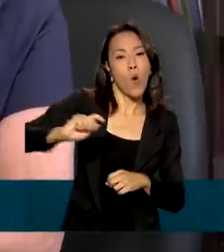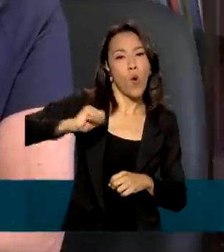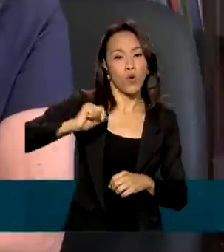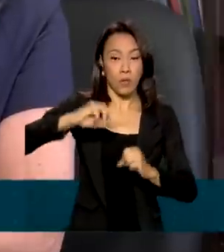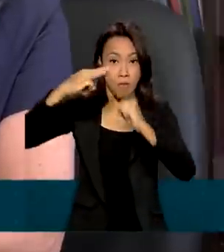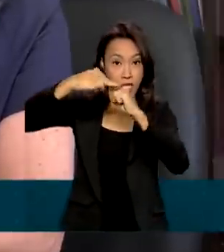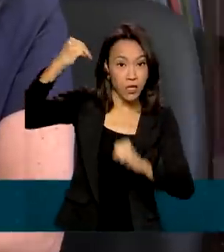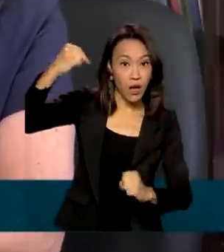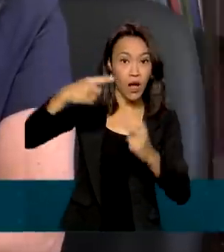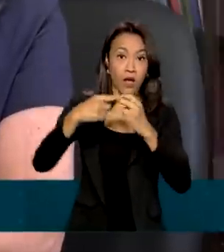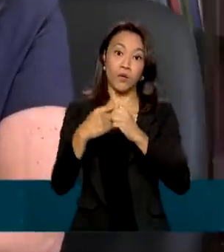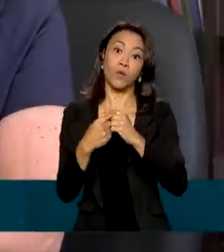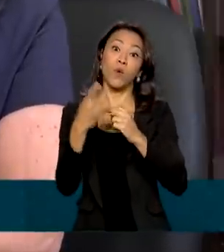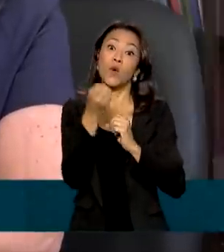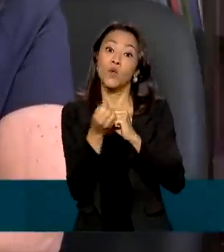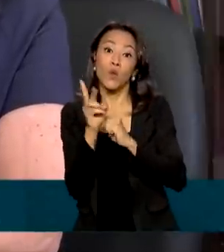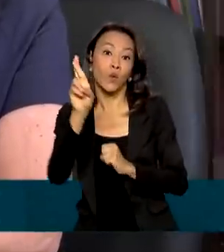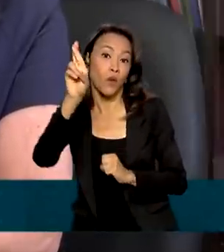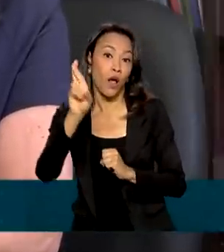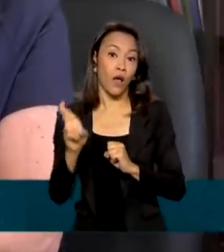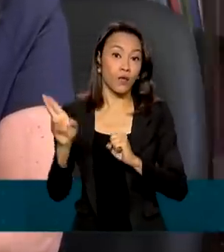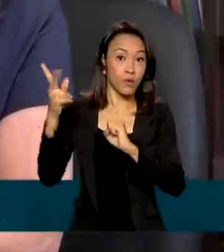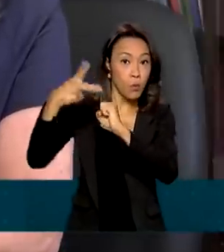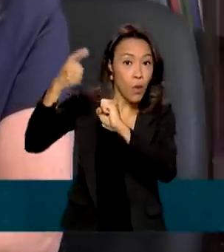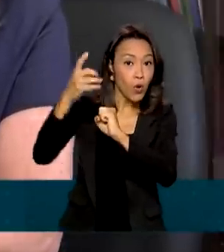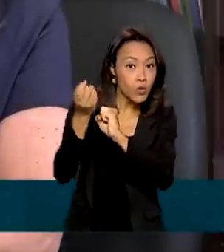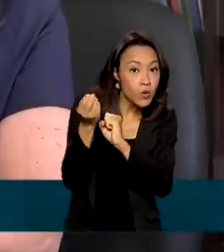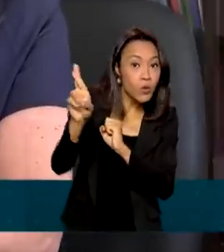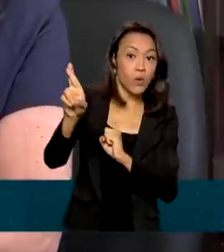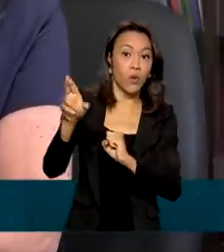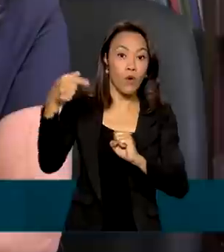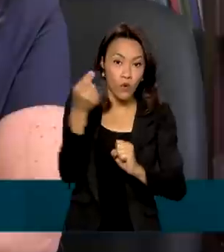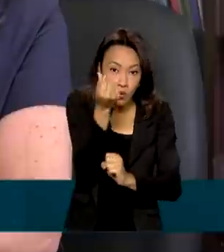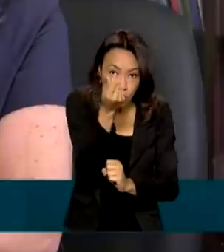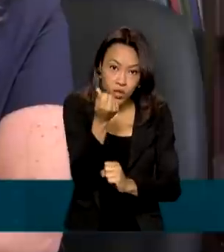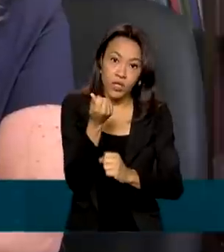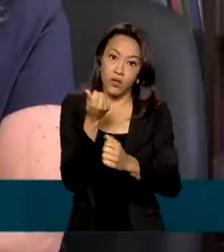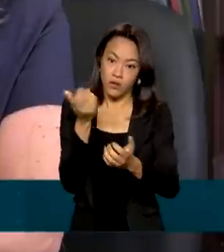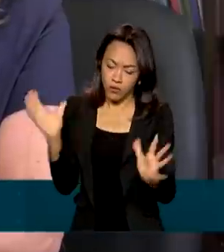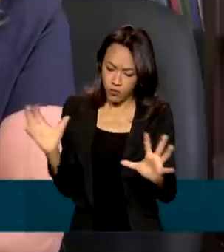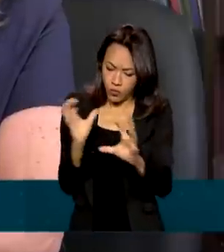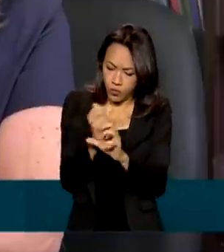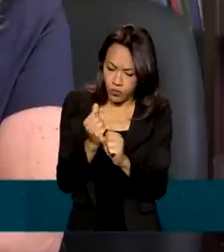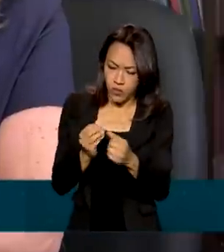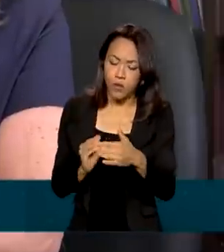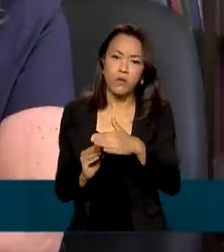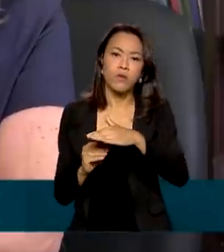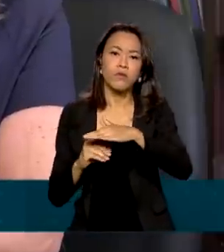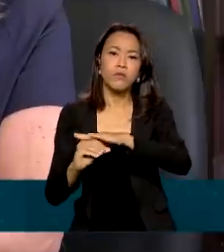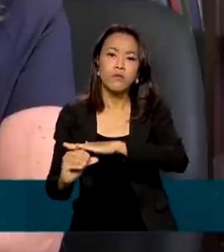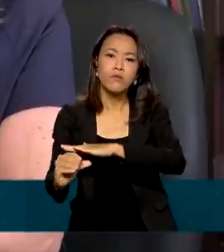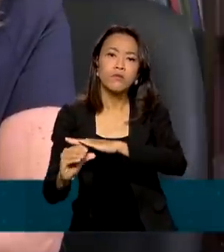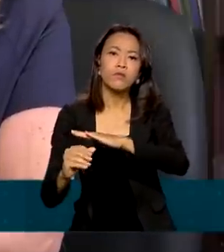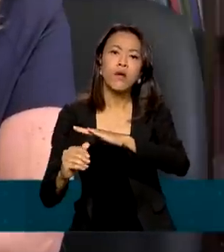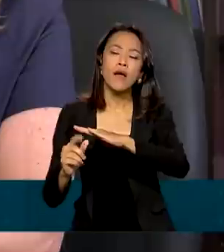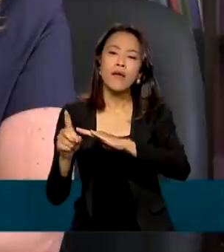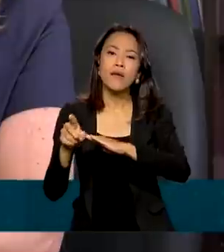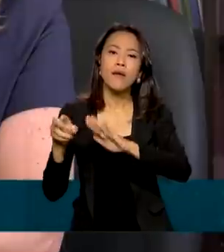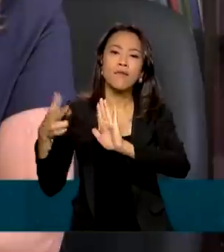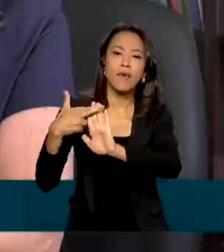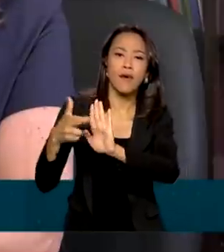doutorado, de pós-doutorado, o valor desses recursos de custeio e também as regras de